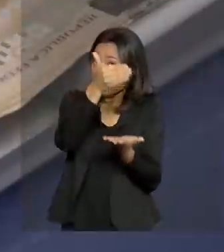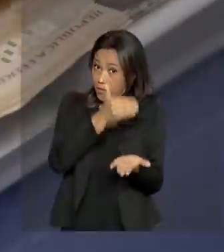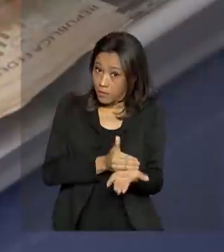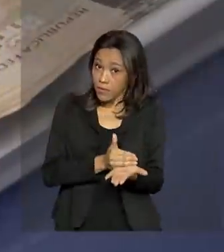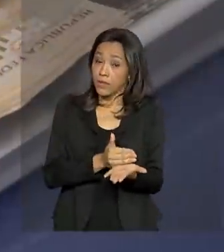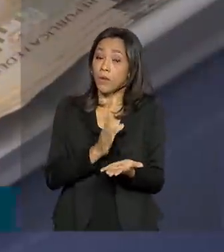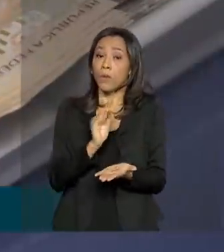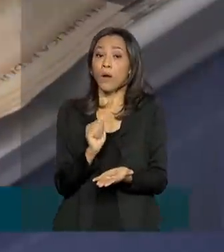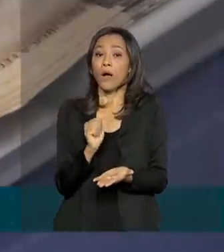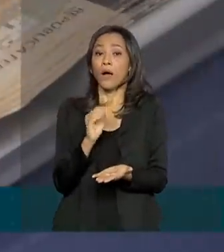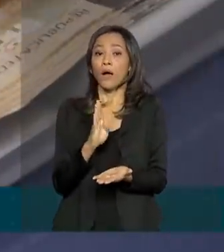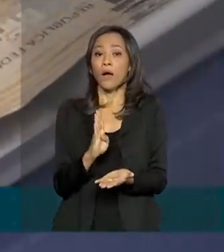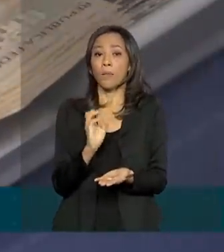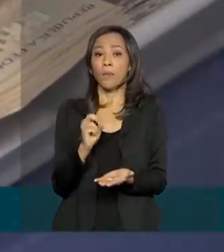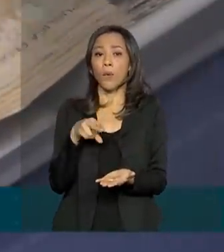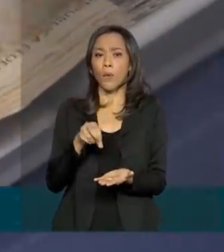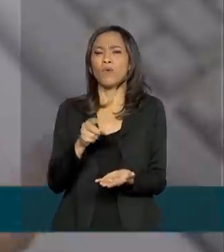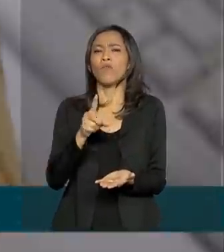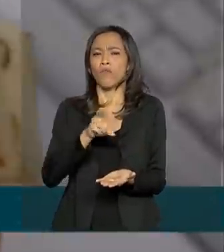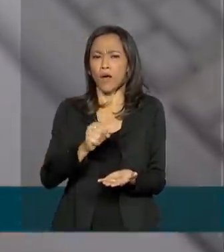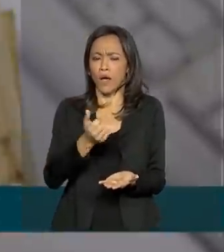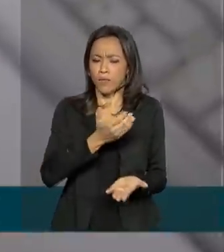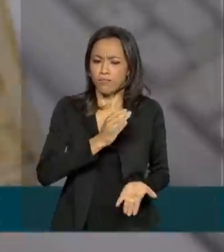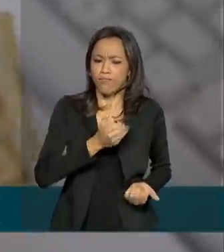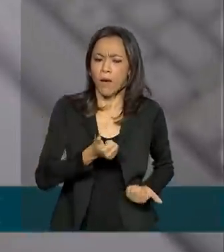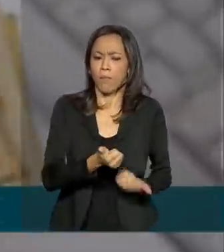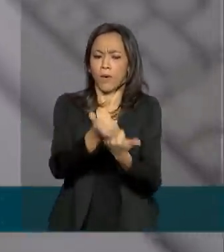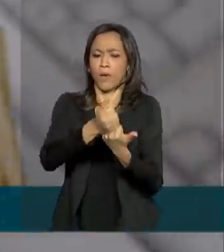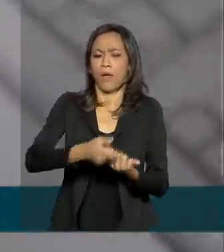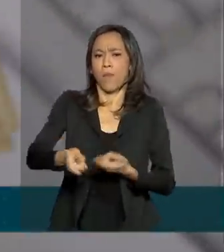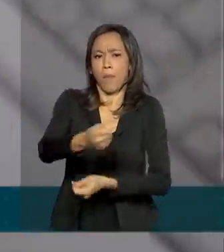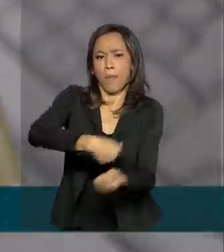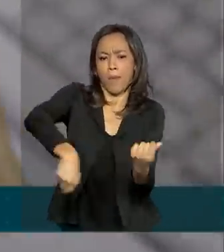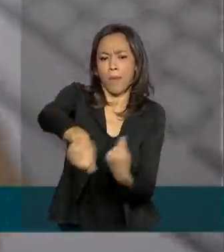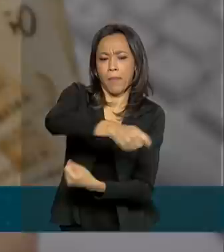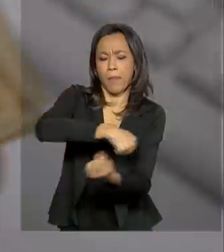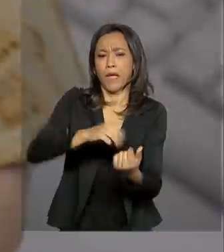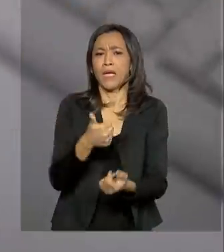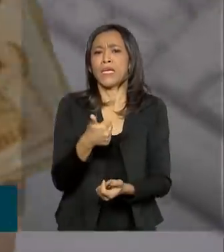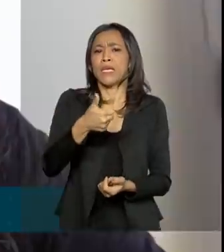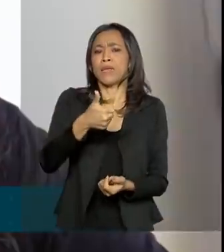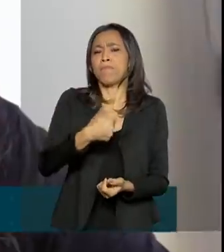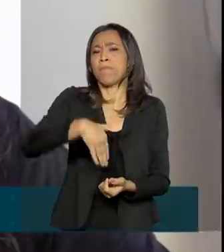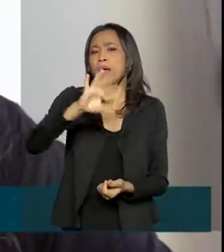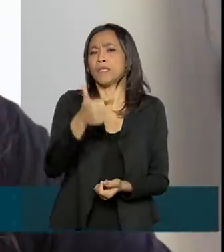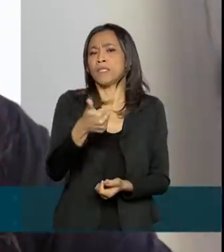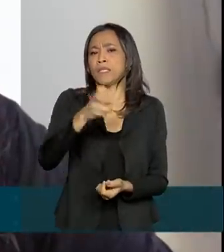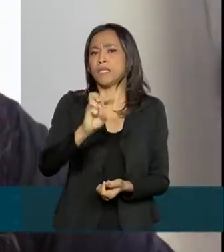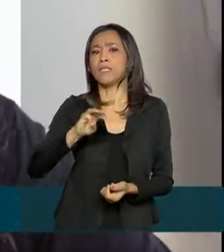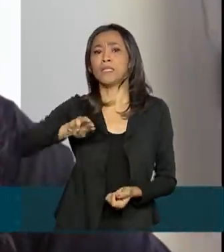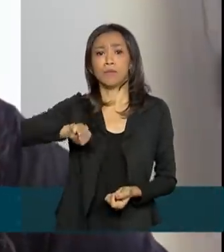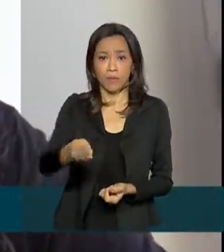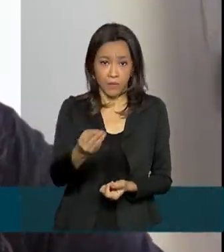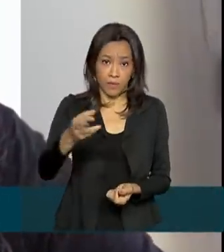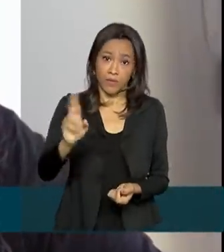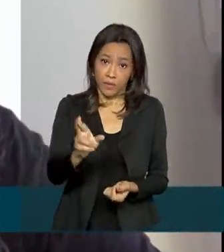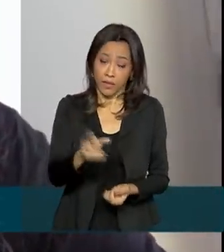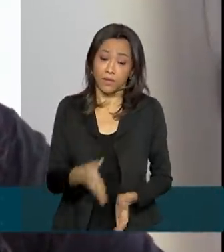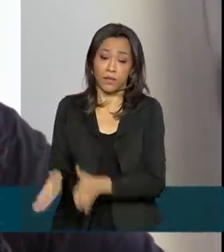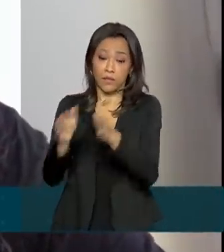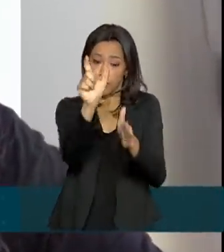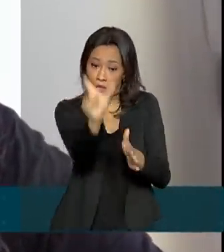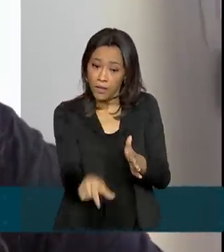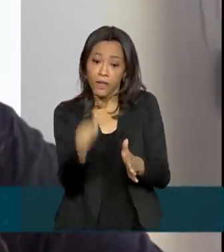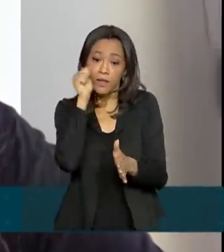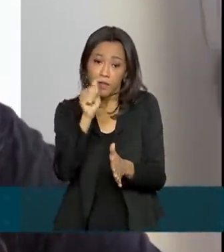vai injetar mais de 15 bilhões e 800 milhões de reais na economia. Vanessa, que já recebeu o abono